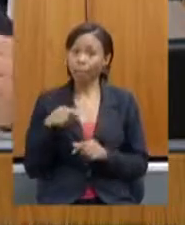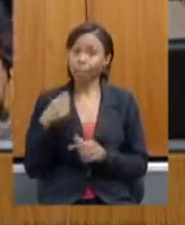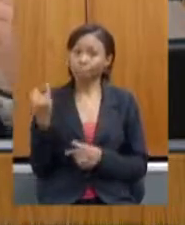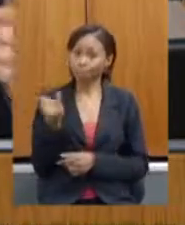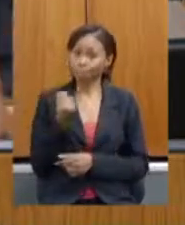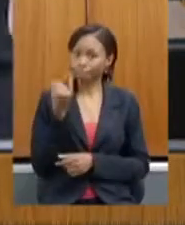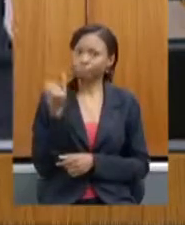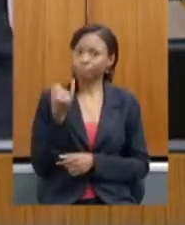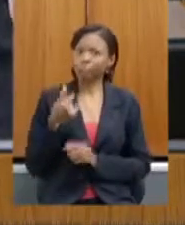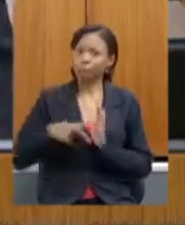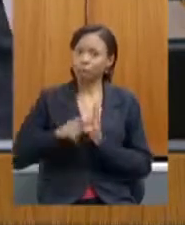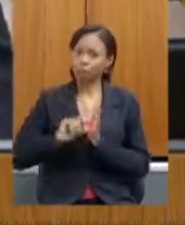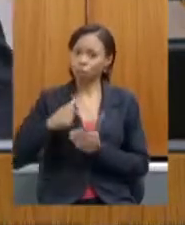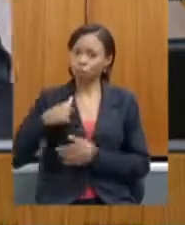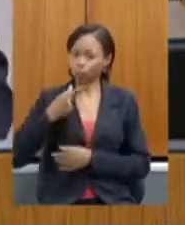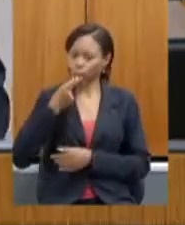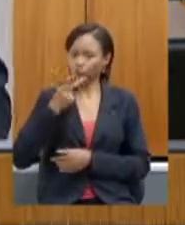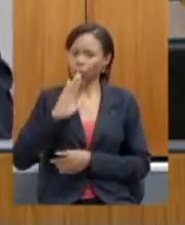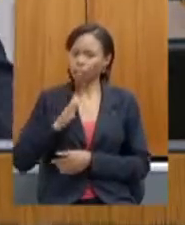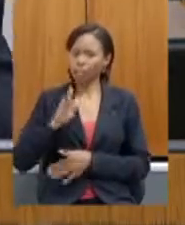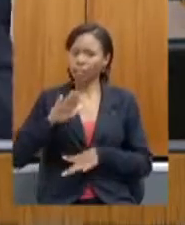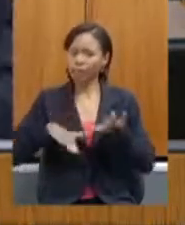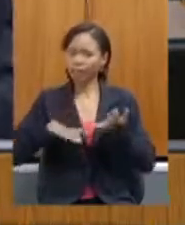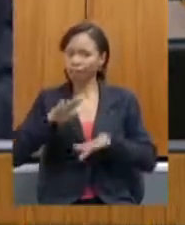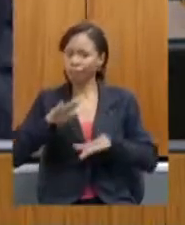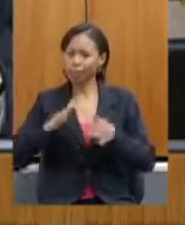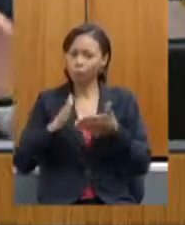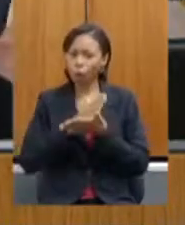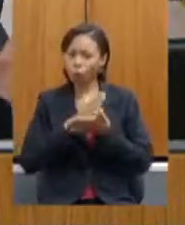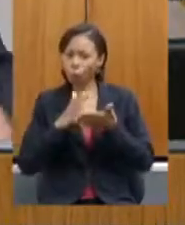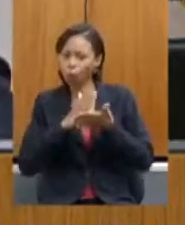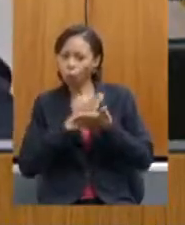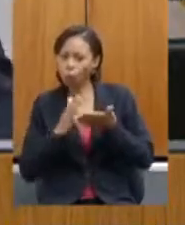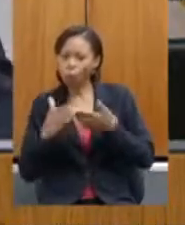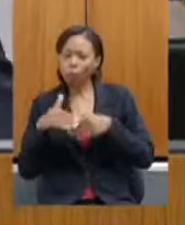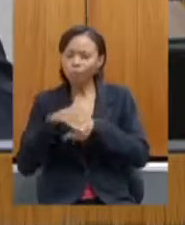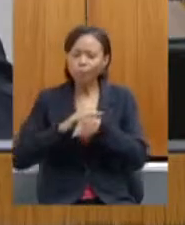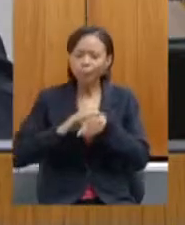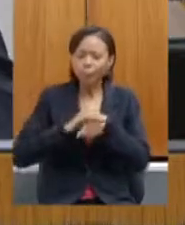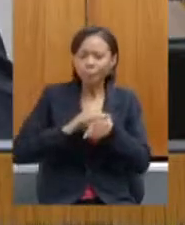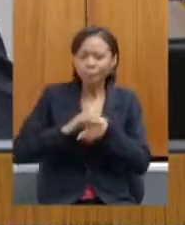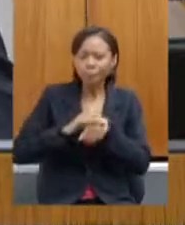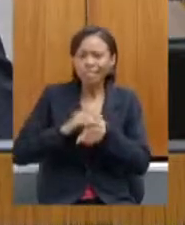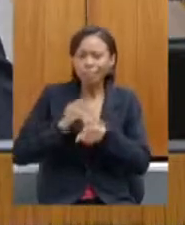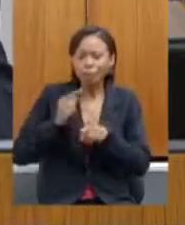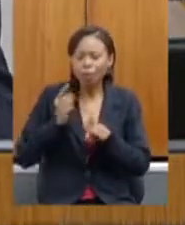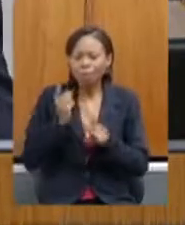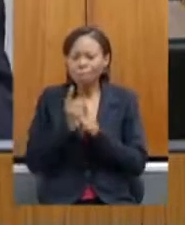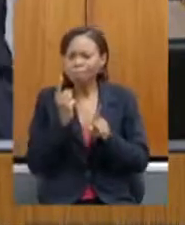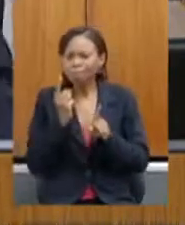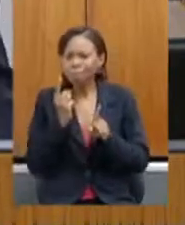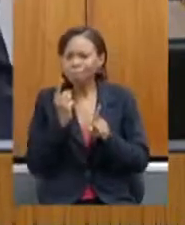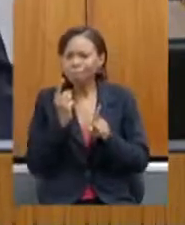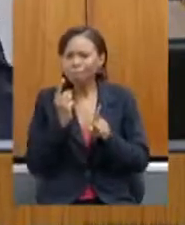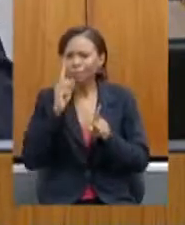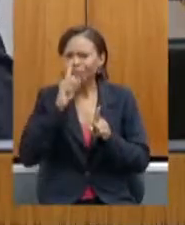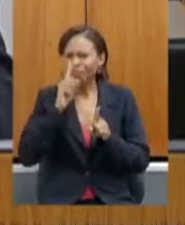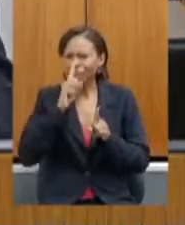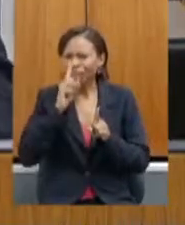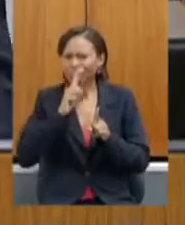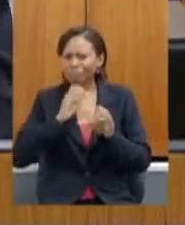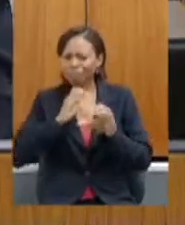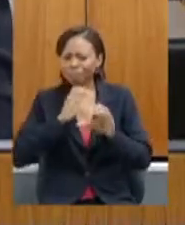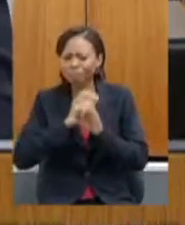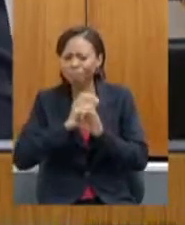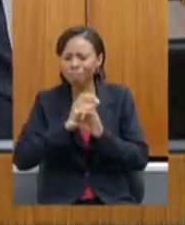que às vezes em algumas tratativas eu identifico que existe uma falha de comunicação para que